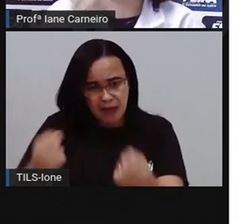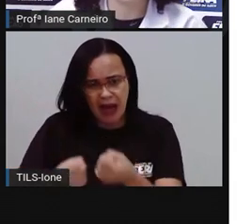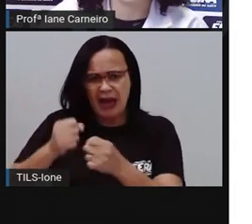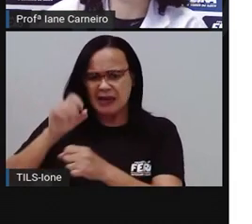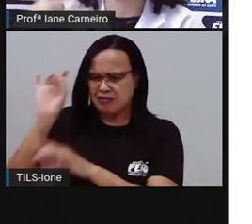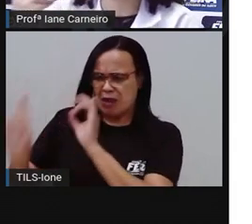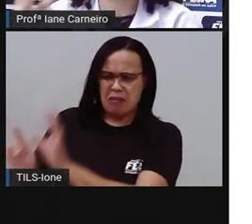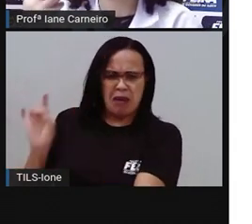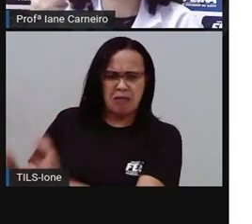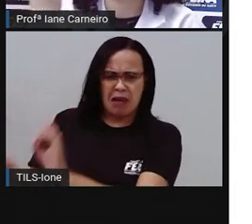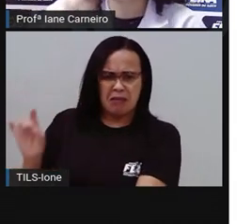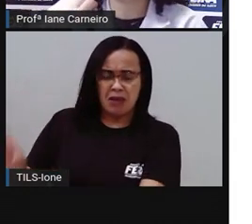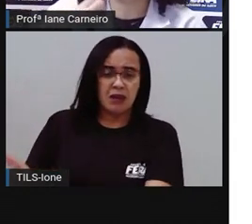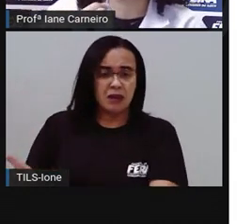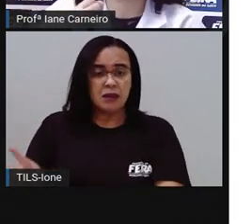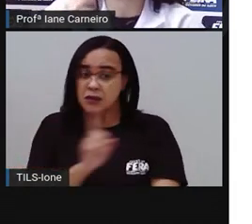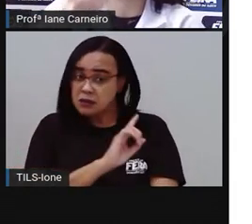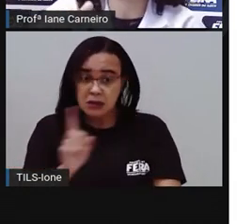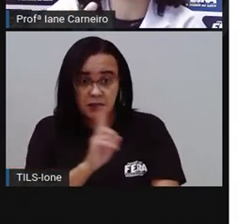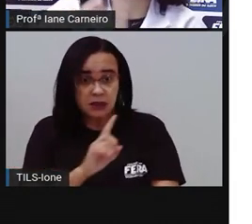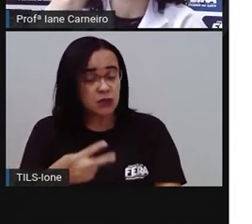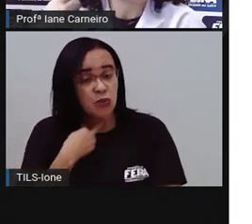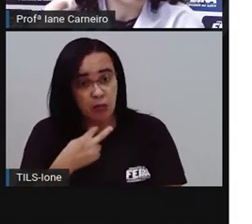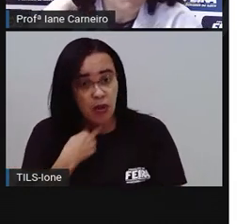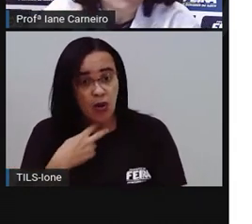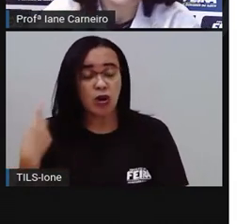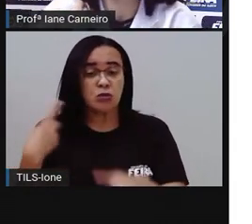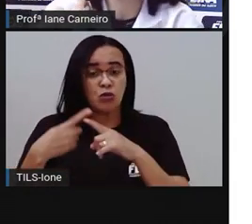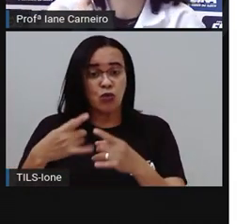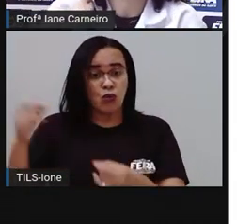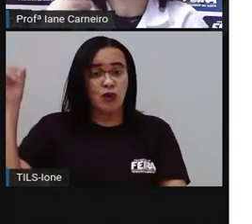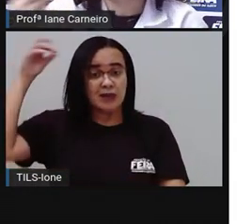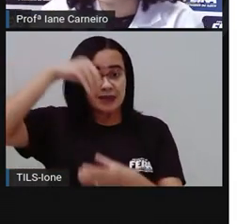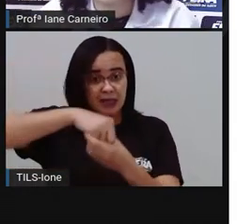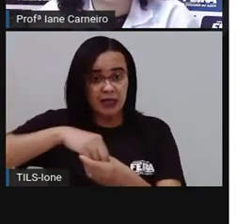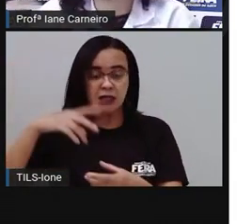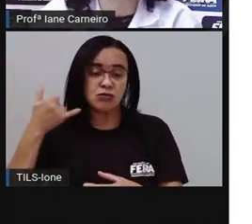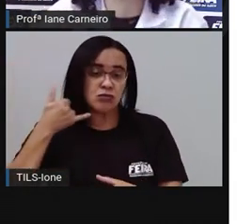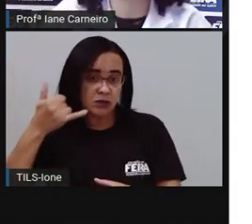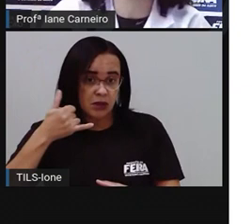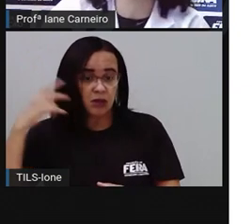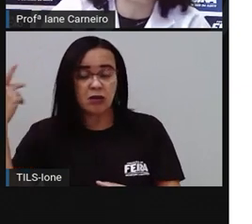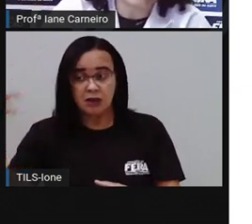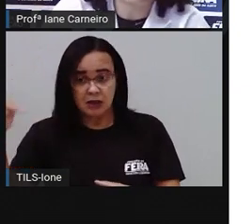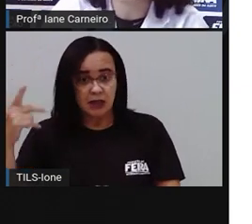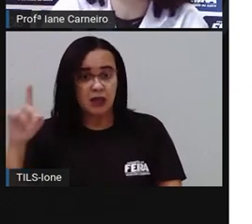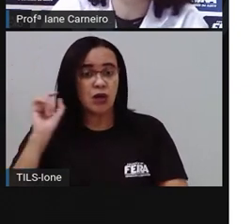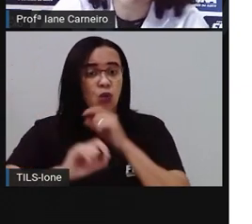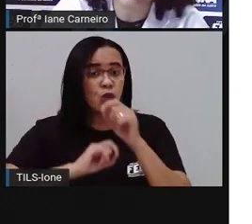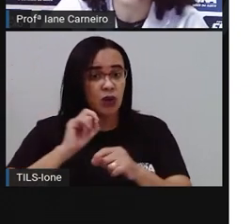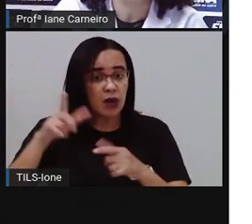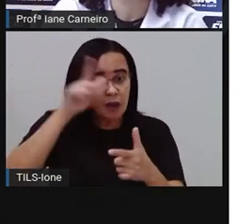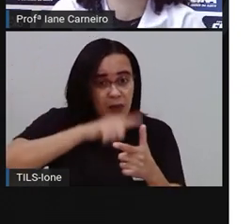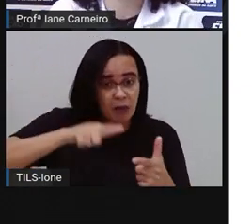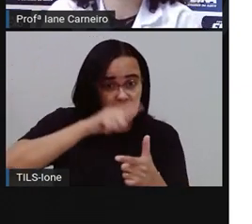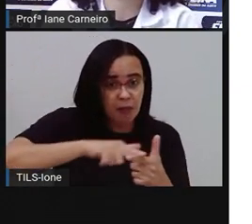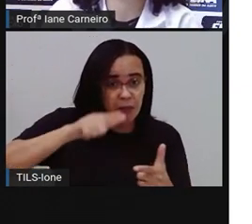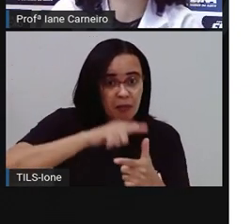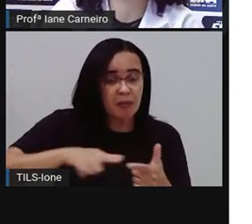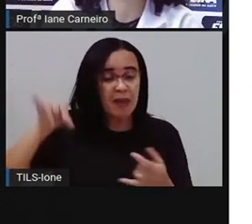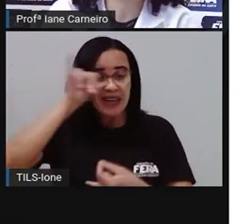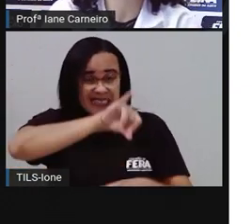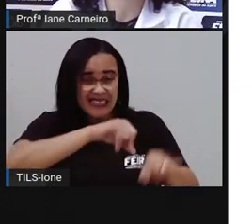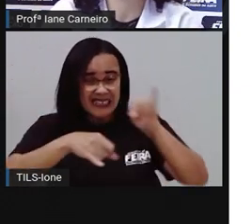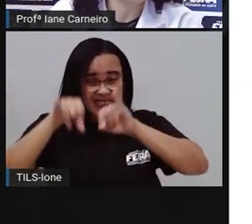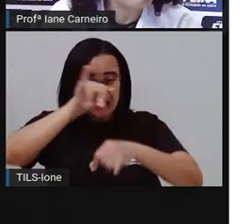na bateria dele, tem alguns componentes químicos que fazem mal para a nossa saúde, se ficar em contato com a água que a gente bebe, né? Então,